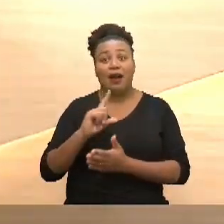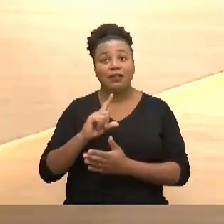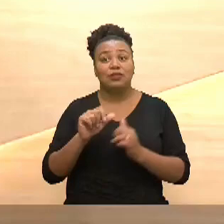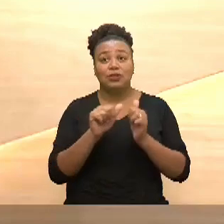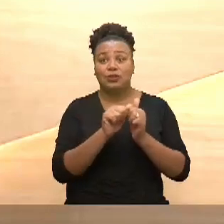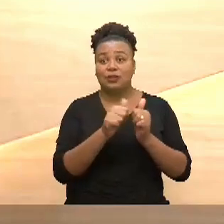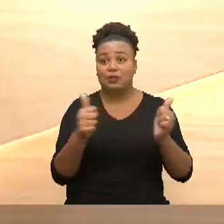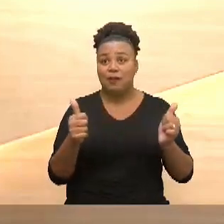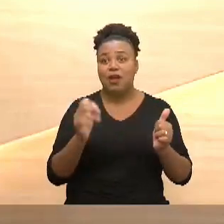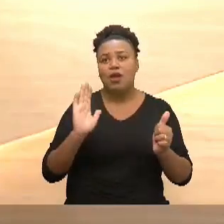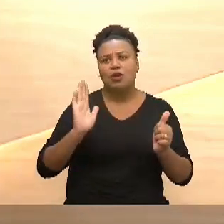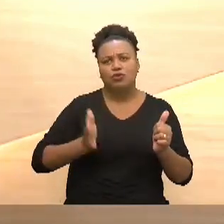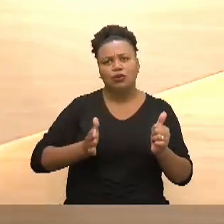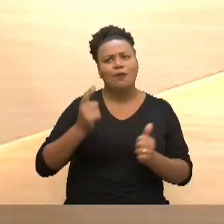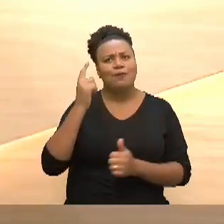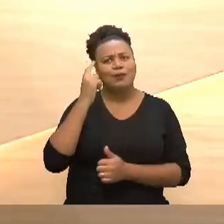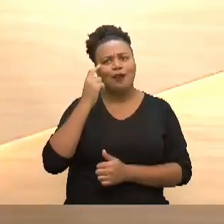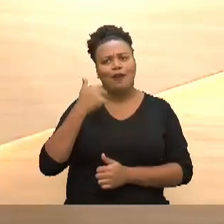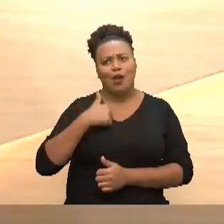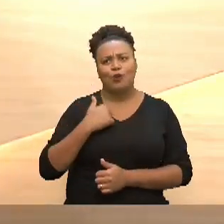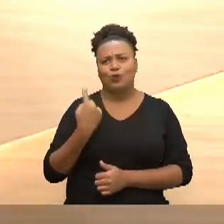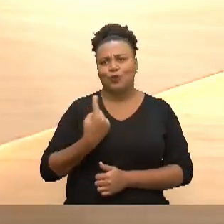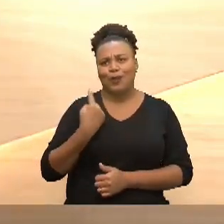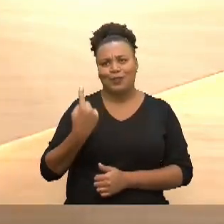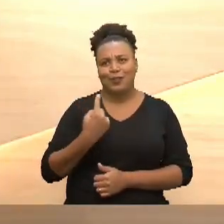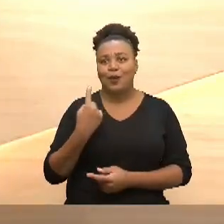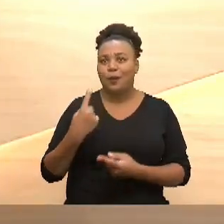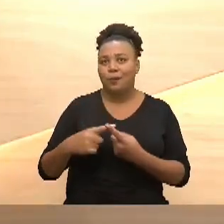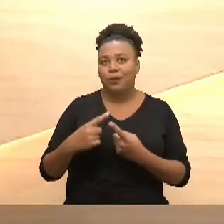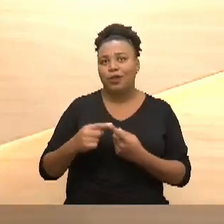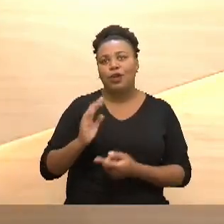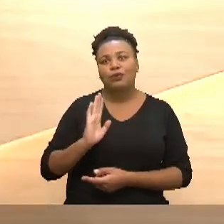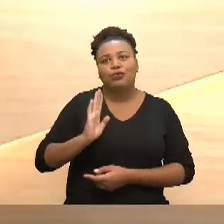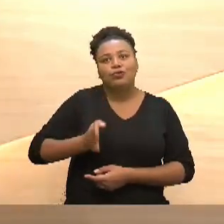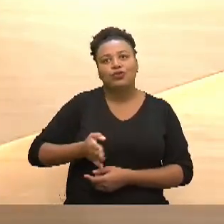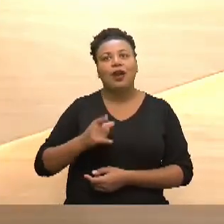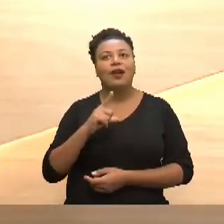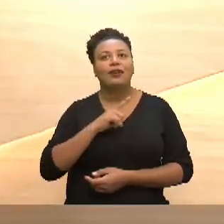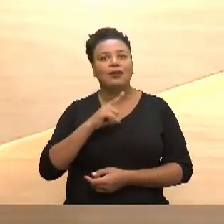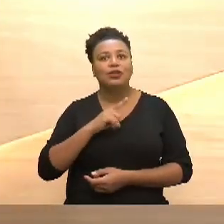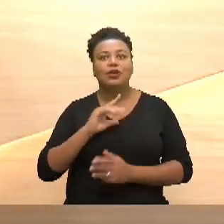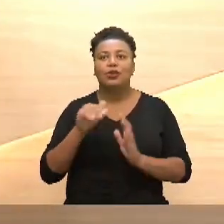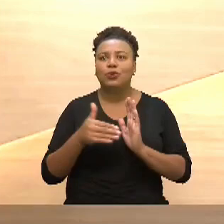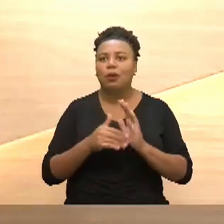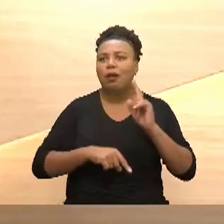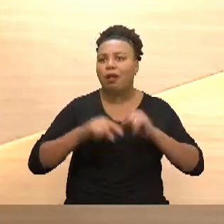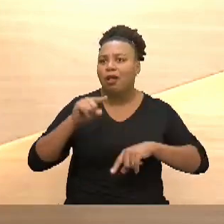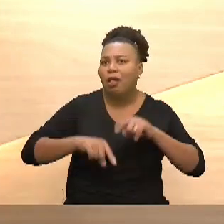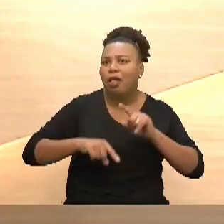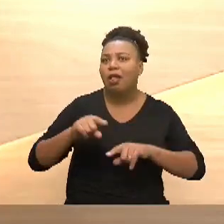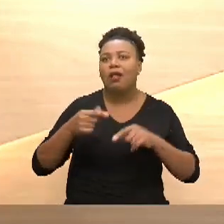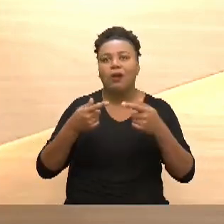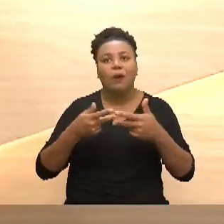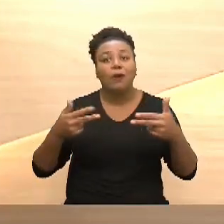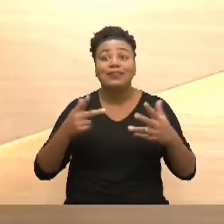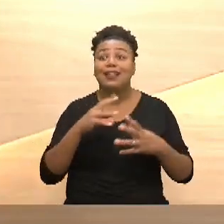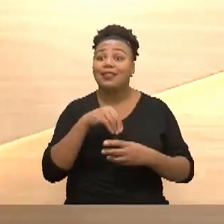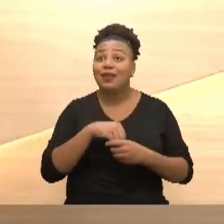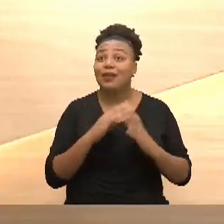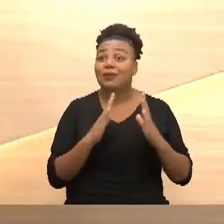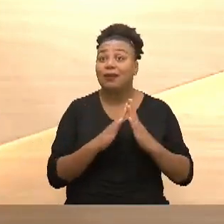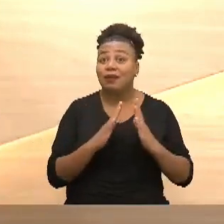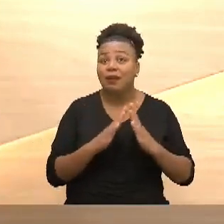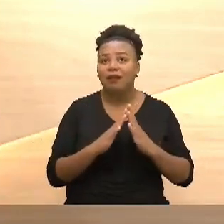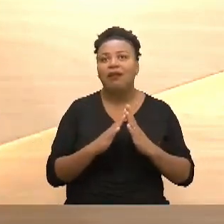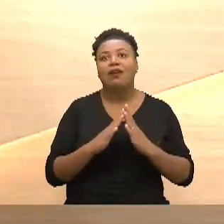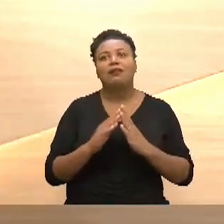separar, eu já me considerava como uma mãe solo, porque eu já tinha todas as tarefas, né, em casa e